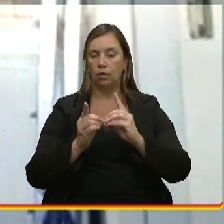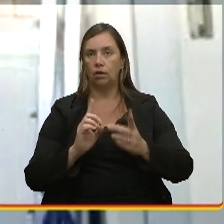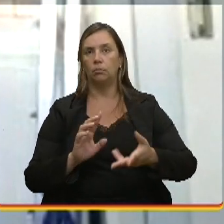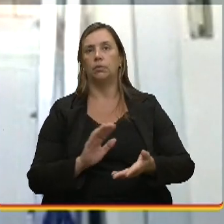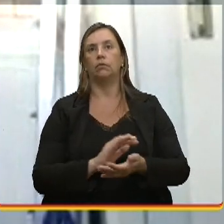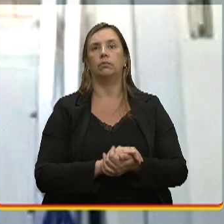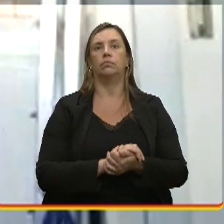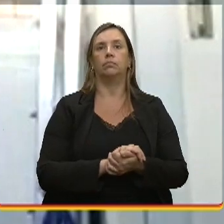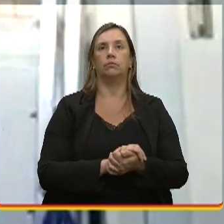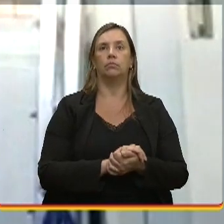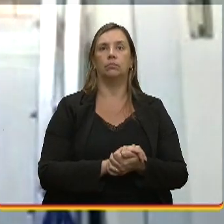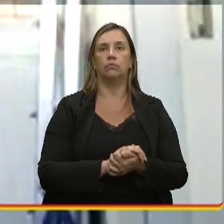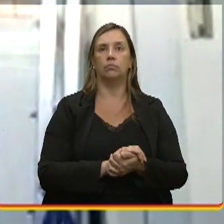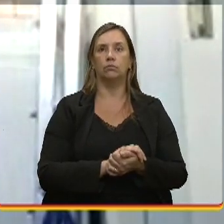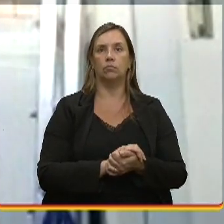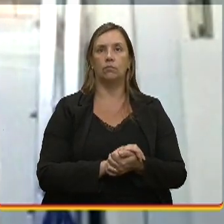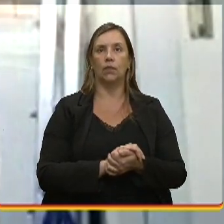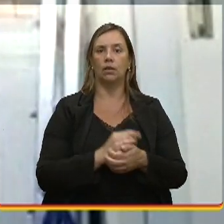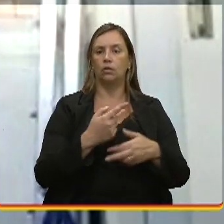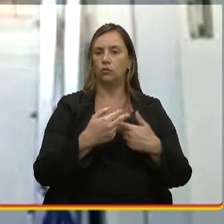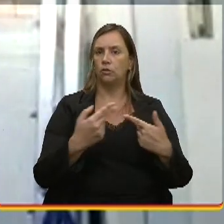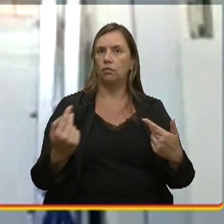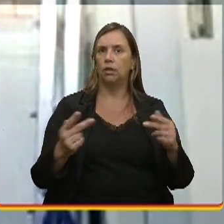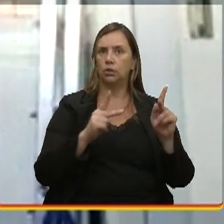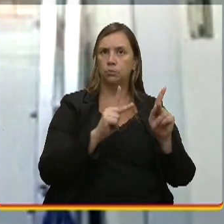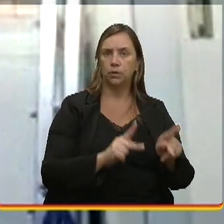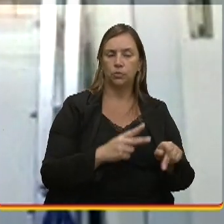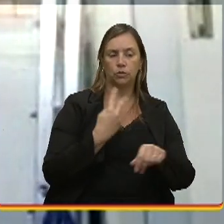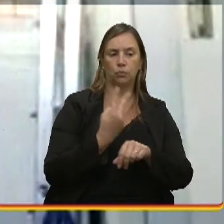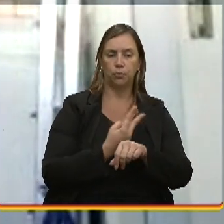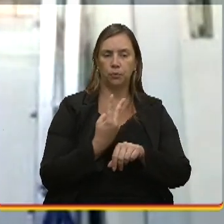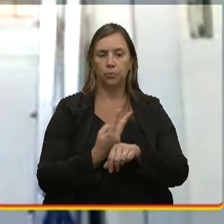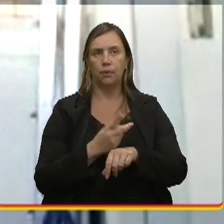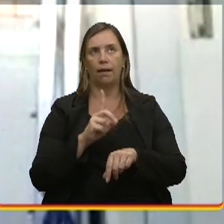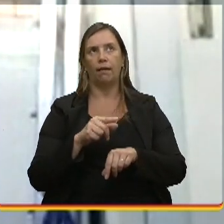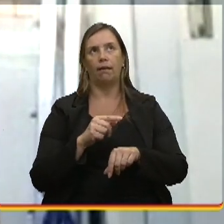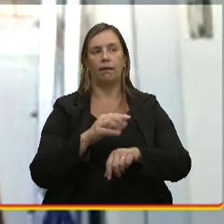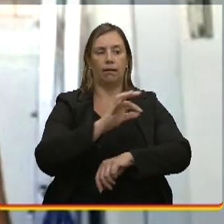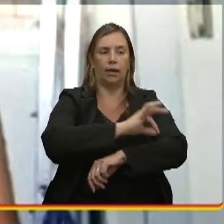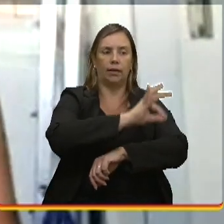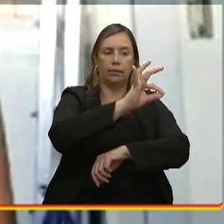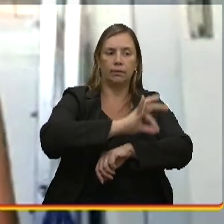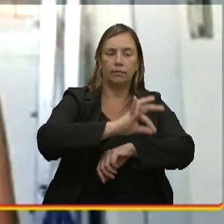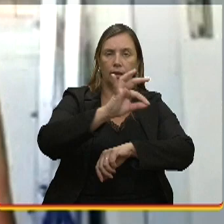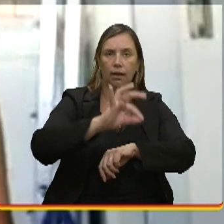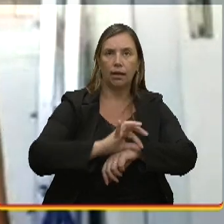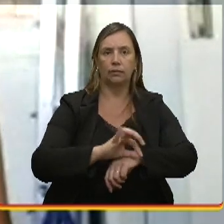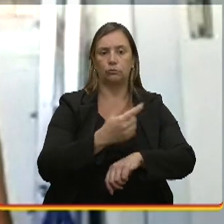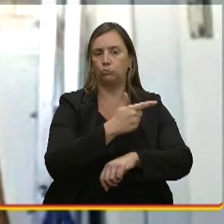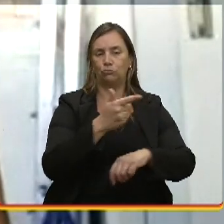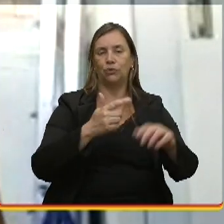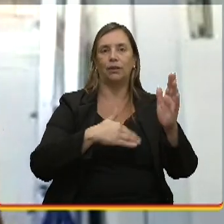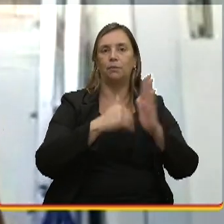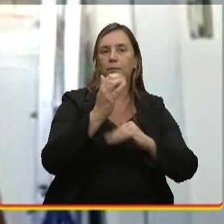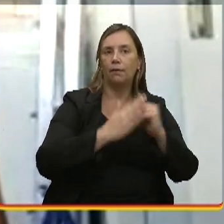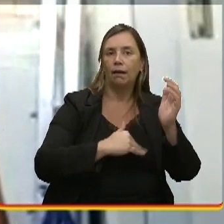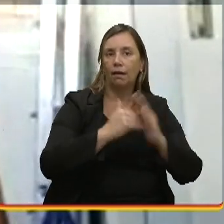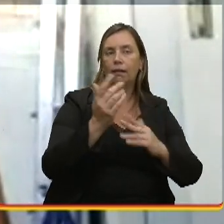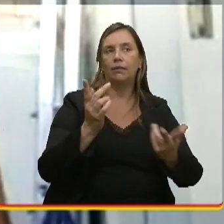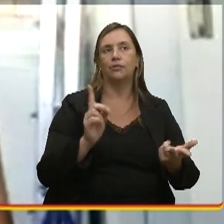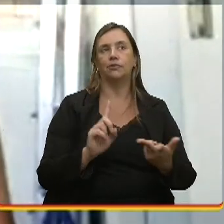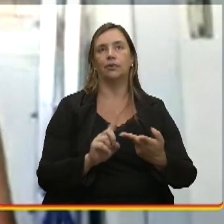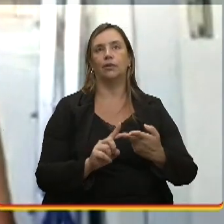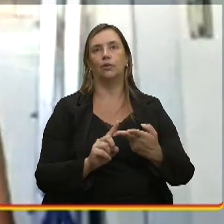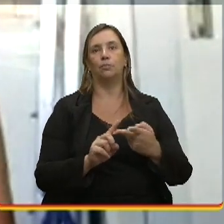há várias pessoas que vêm me procurar ou são arquitetos que não têm essa parte prática ou são pessoas